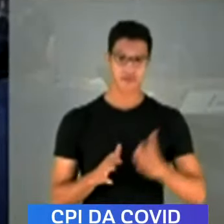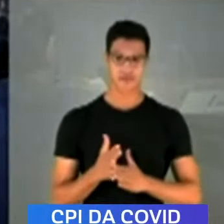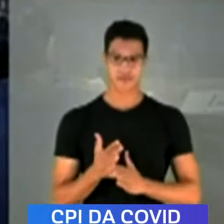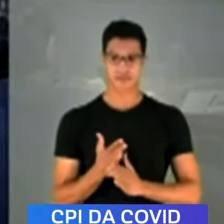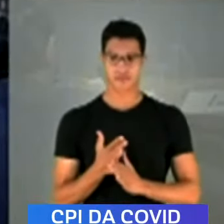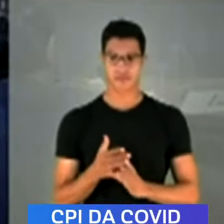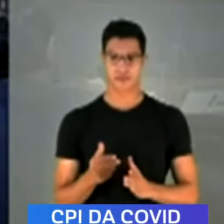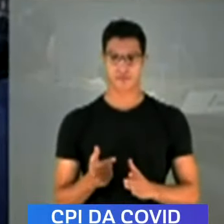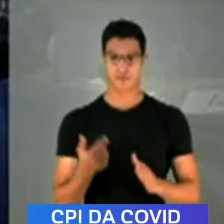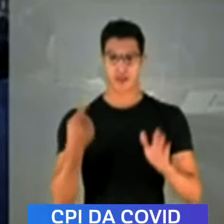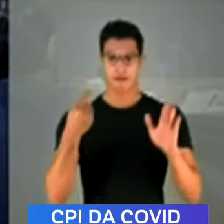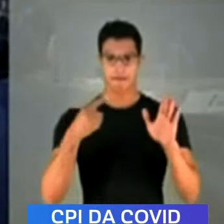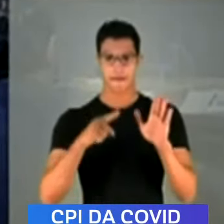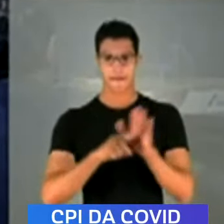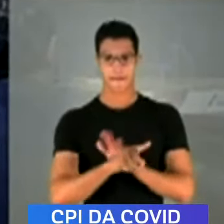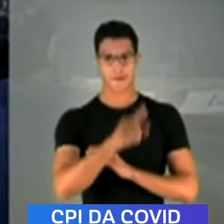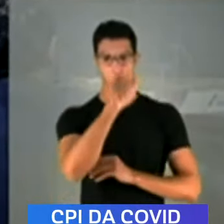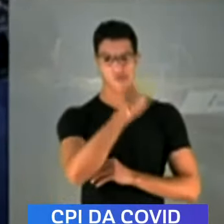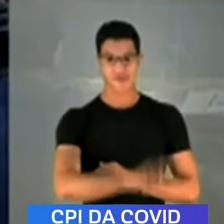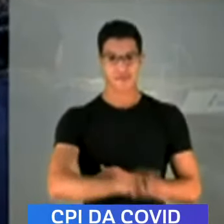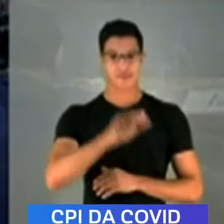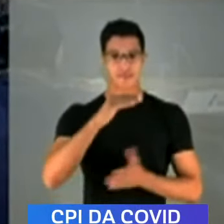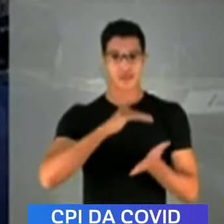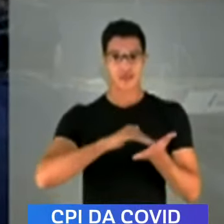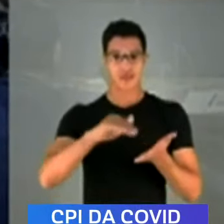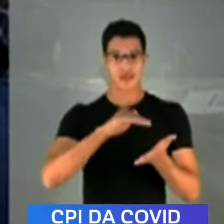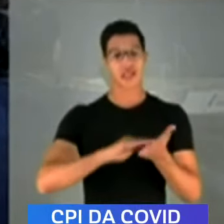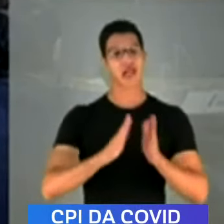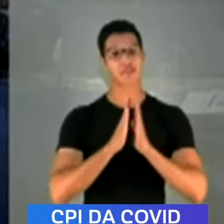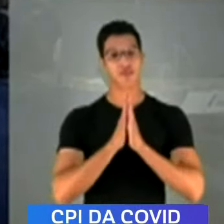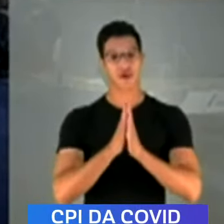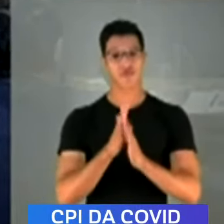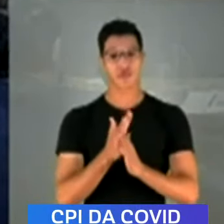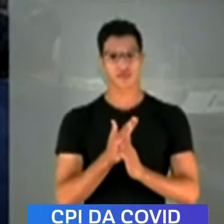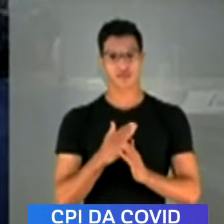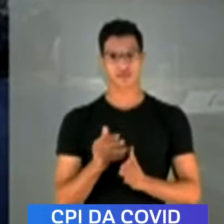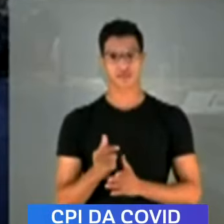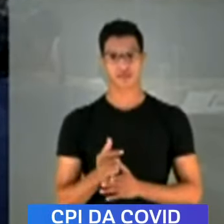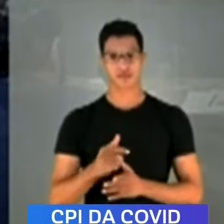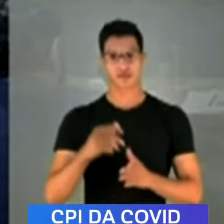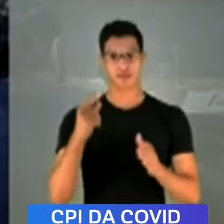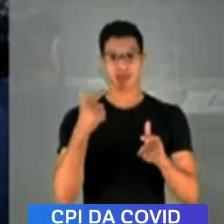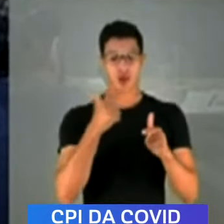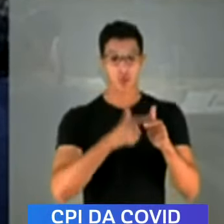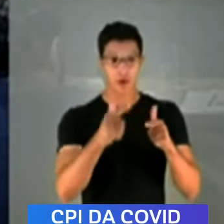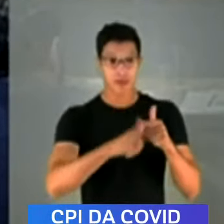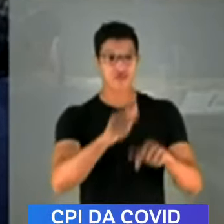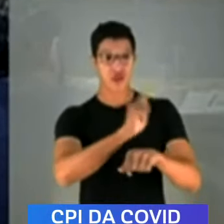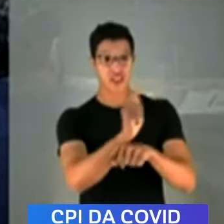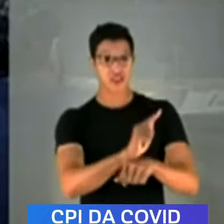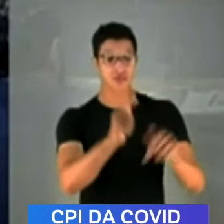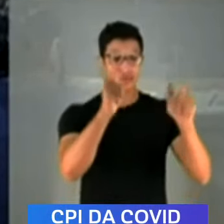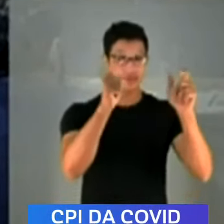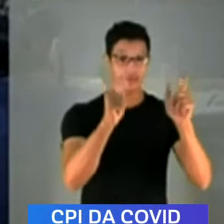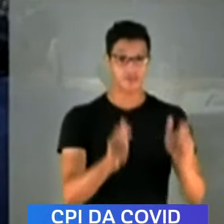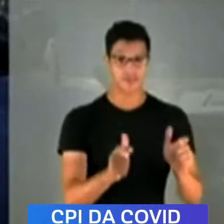Refazendo a pergunta secretária, por favor, o problema foi a gestão local?